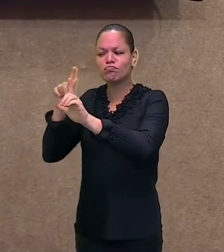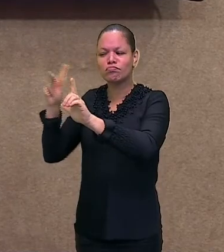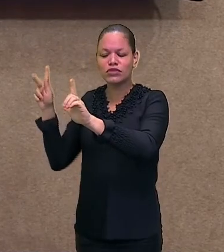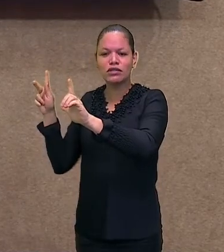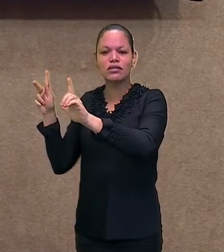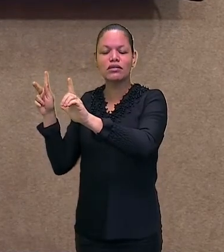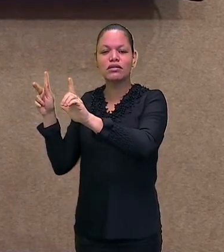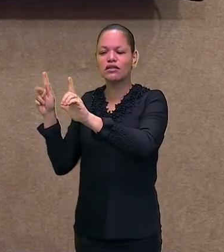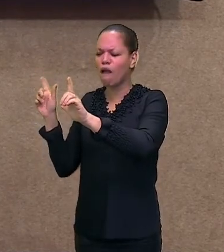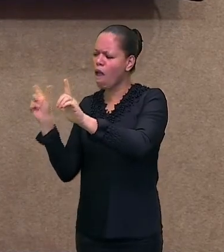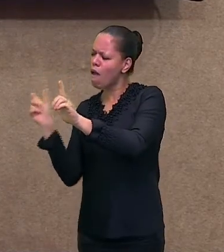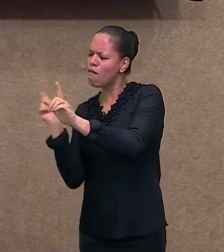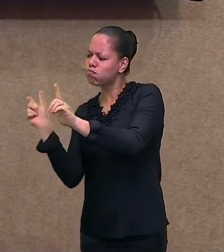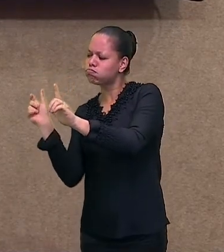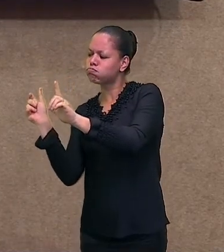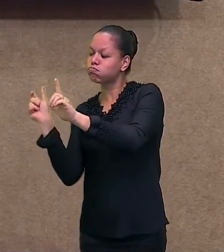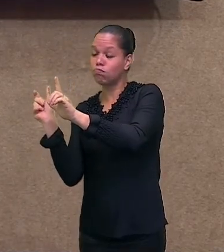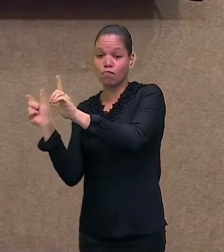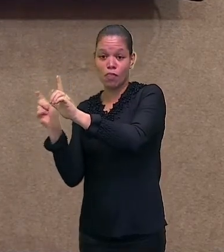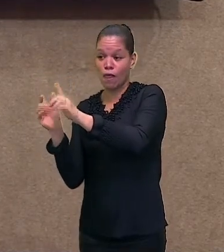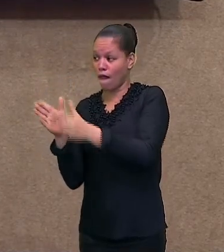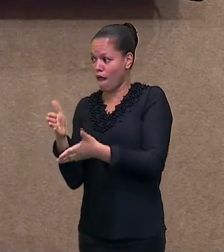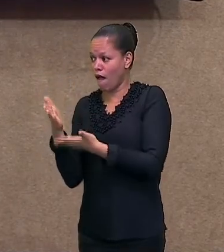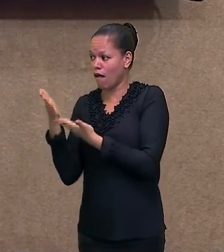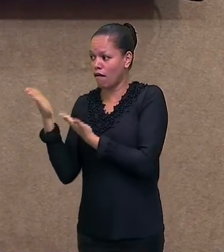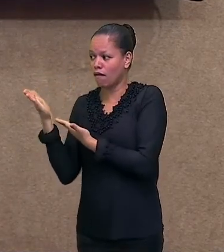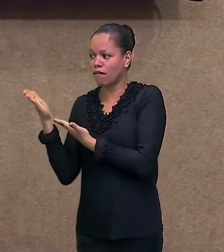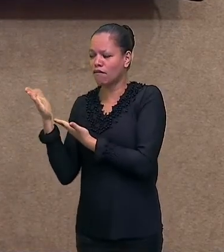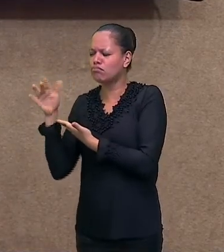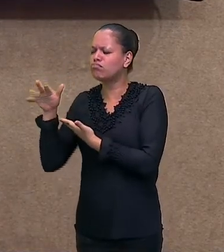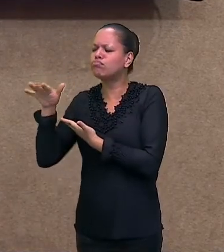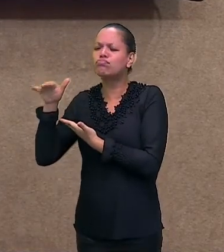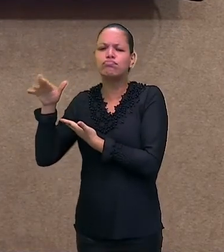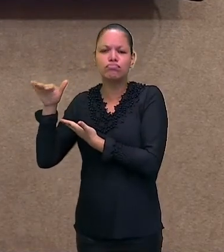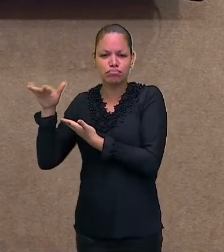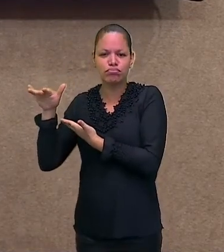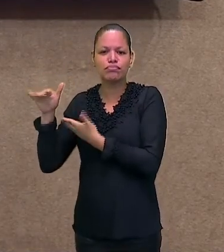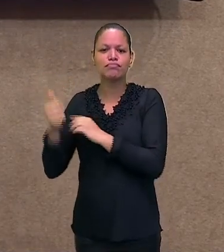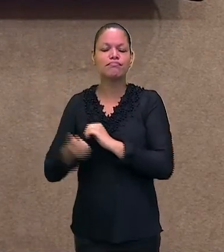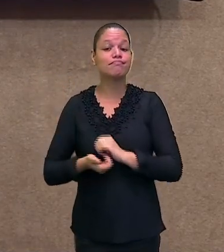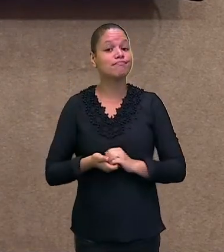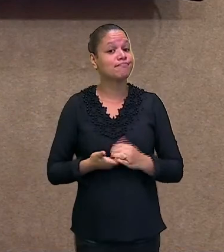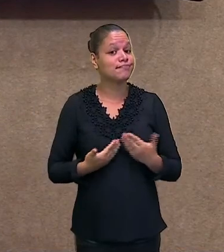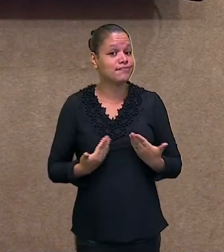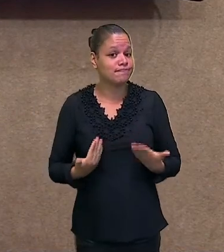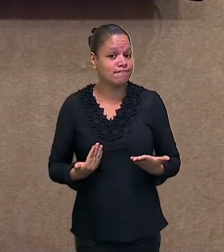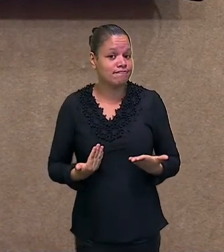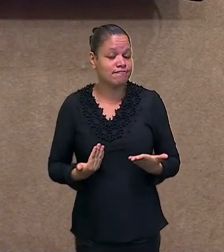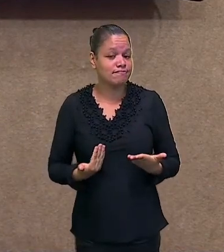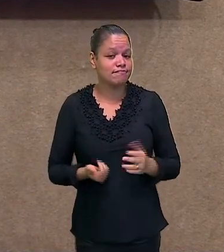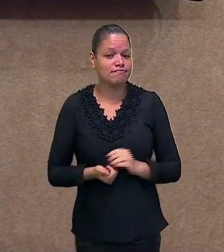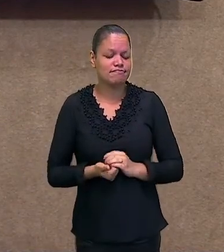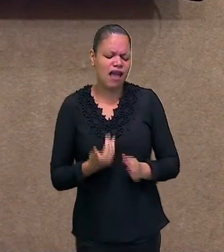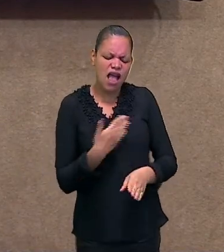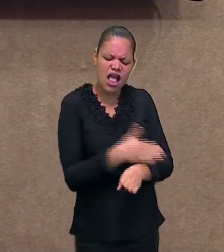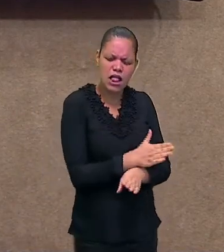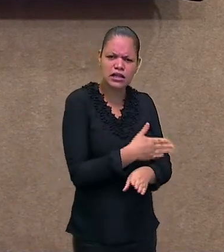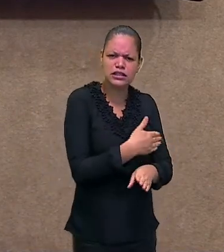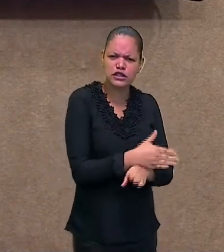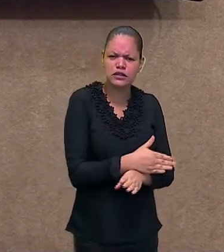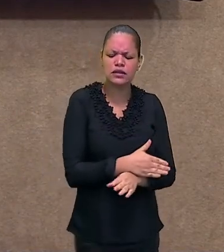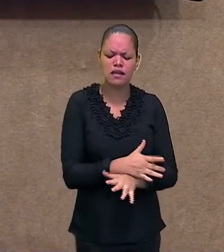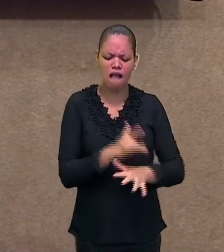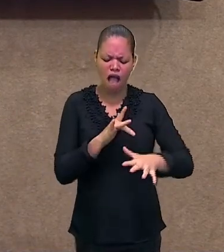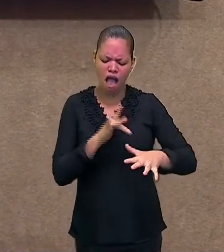a câmera do seu celular aí para o cantinho da tela. Vamos lá. Acesse as nossas redes